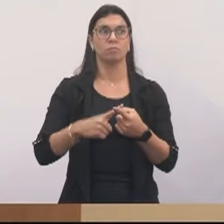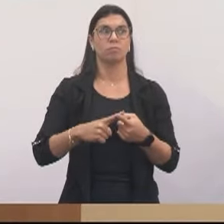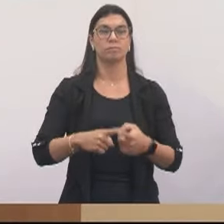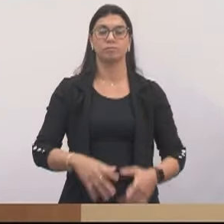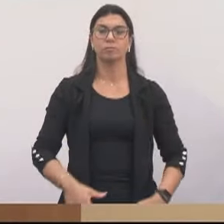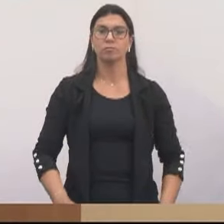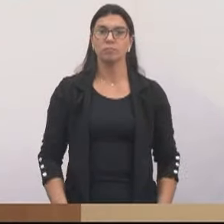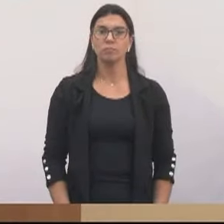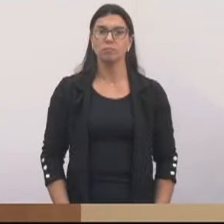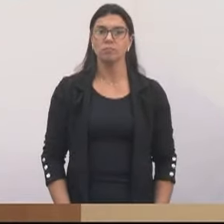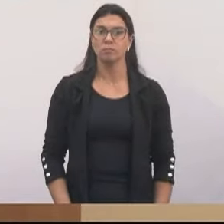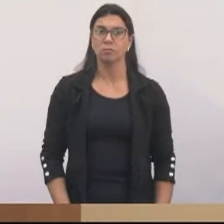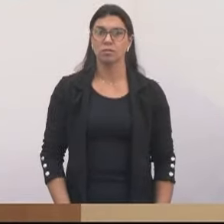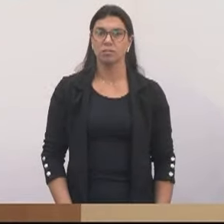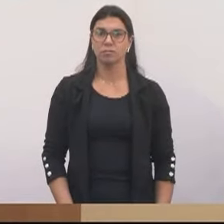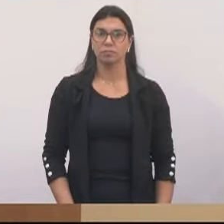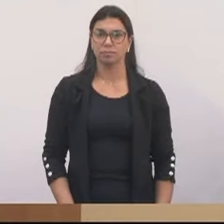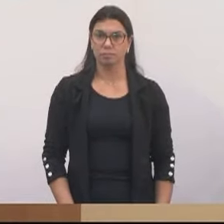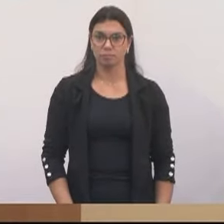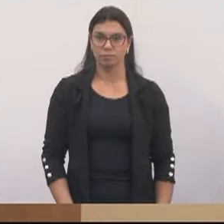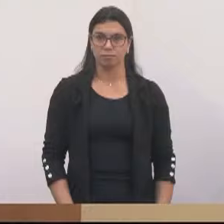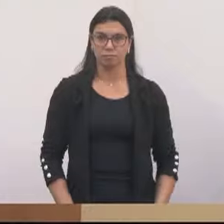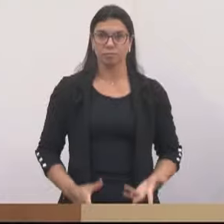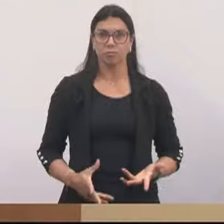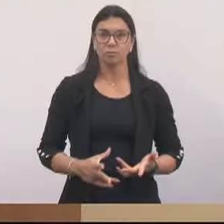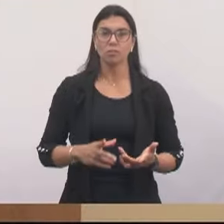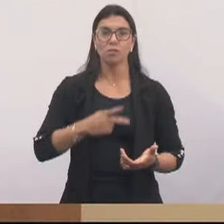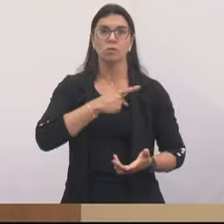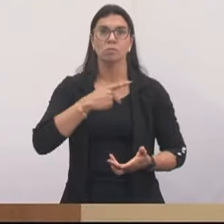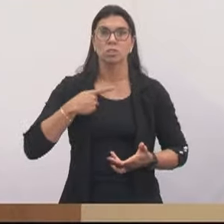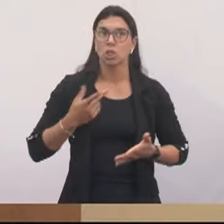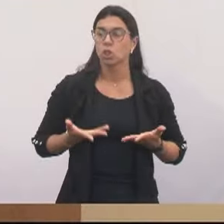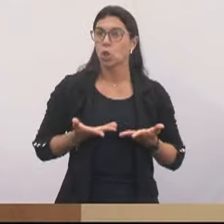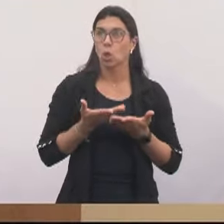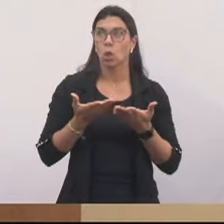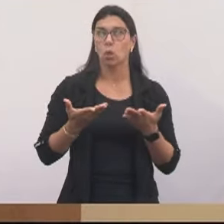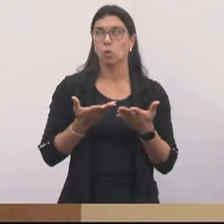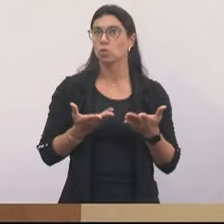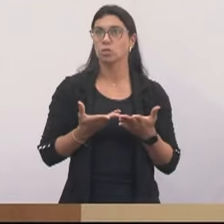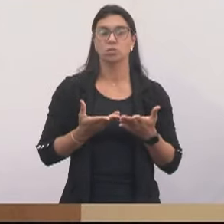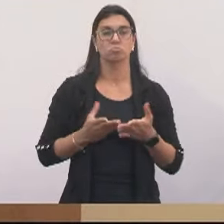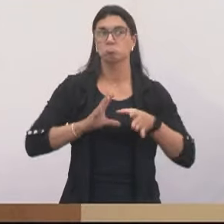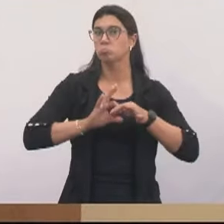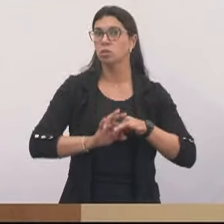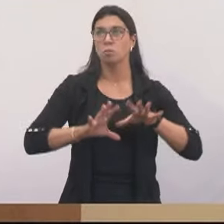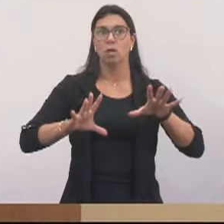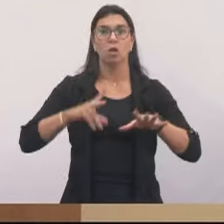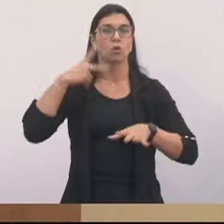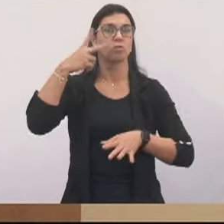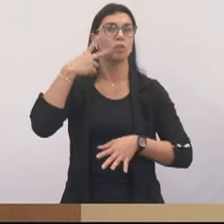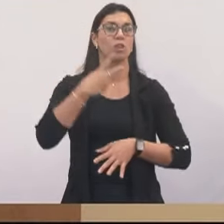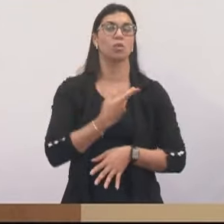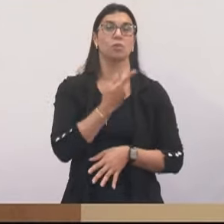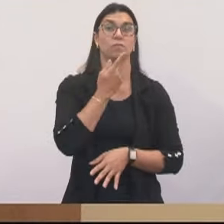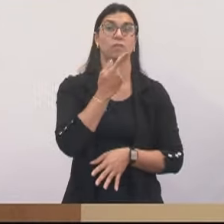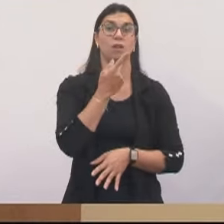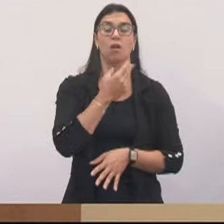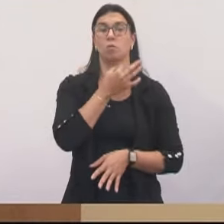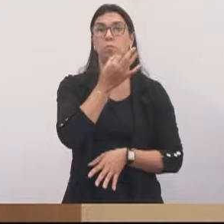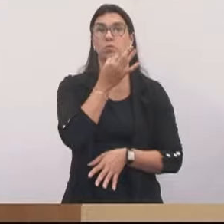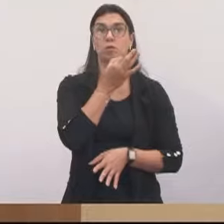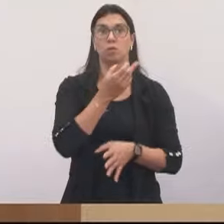autoritária, não deu voz aos vereadores que queriam se pronunciar. Então,